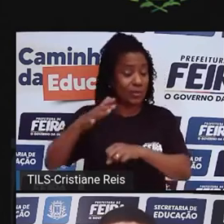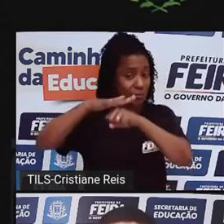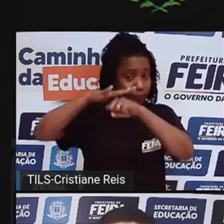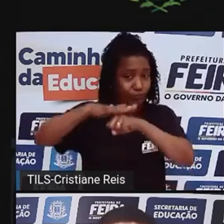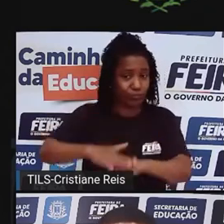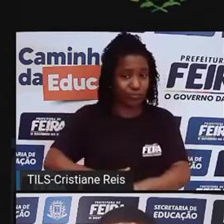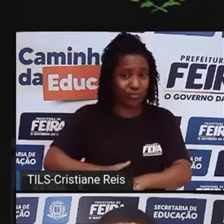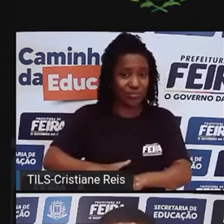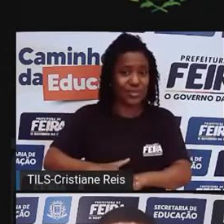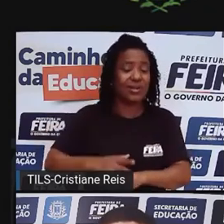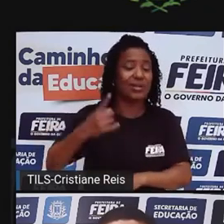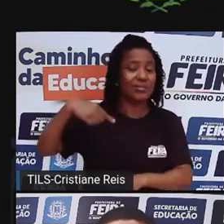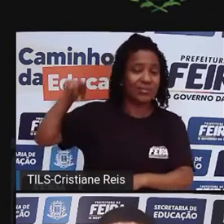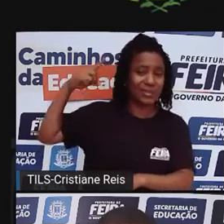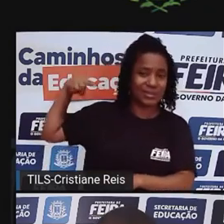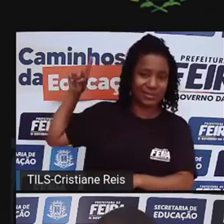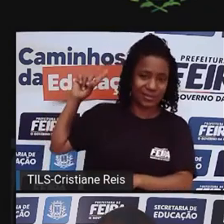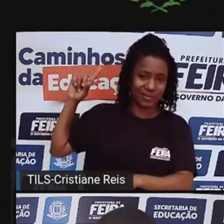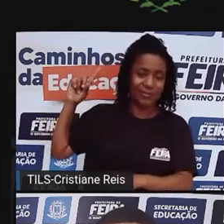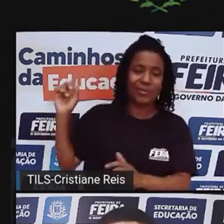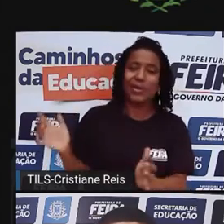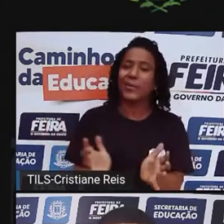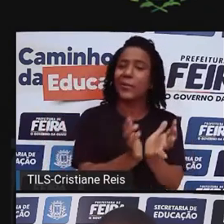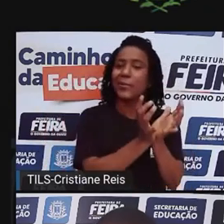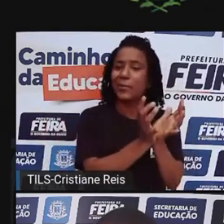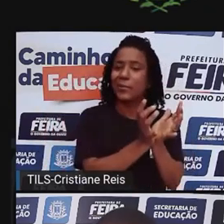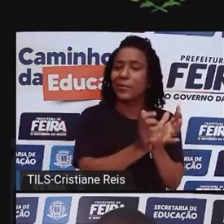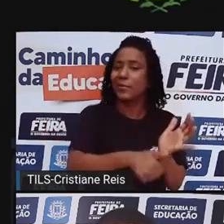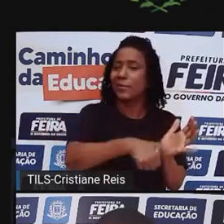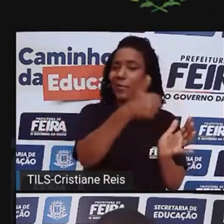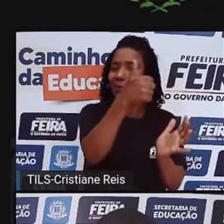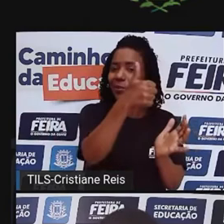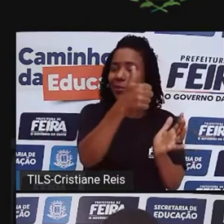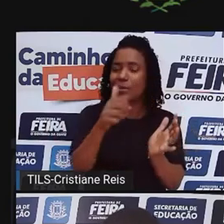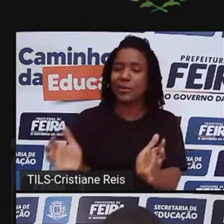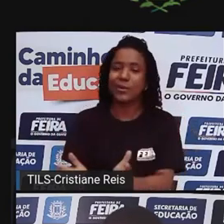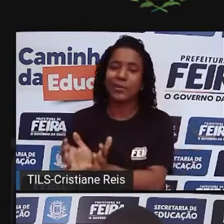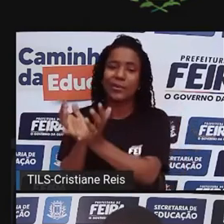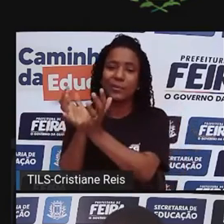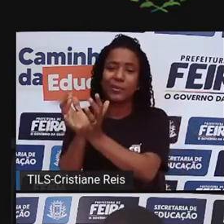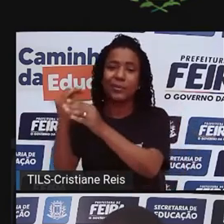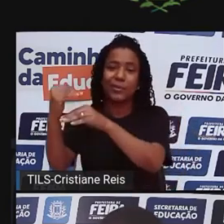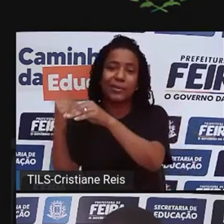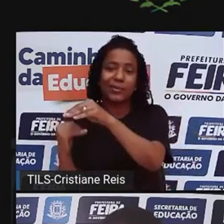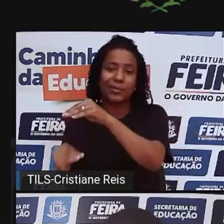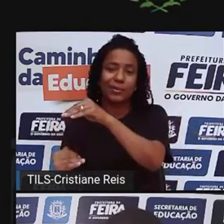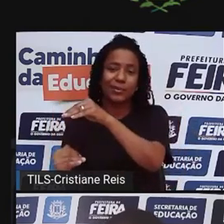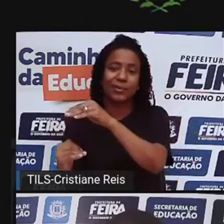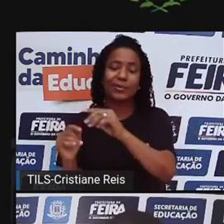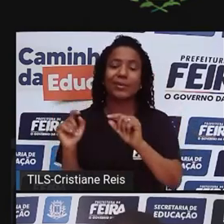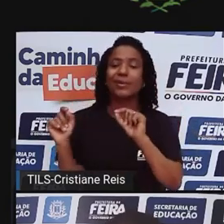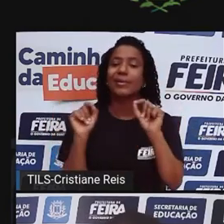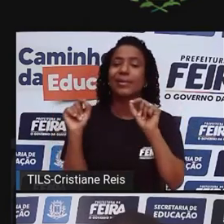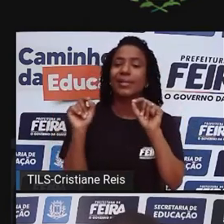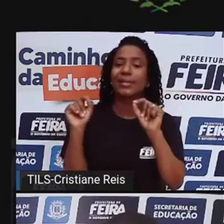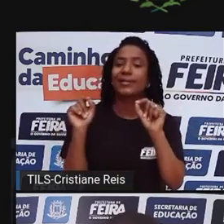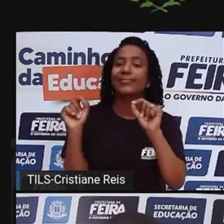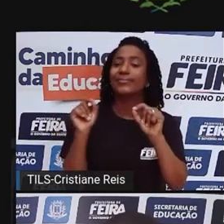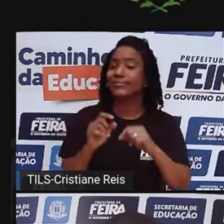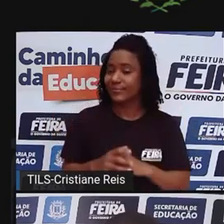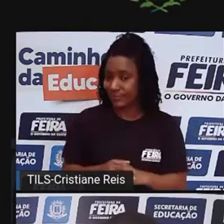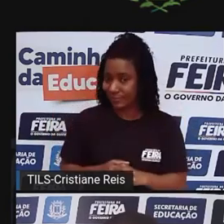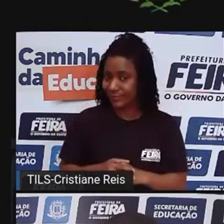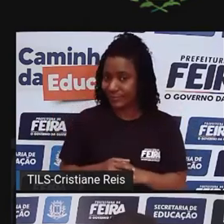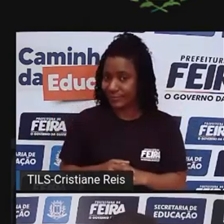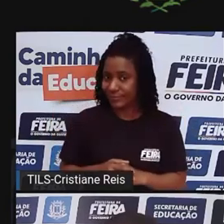benéficos para quem? Para qual grupo? Para quem está num poder hegemônico ou para quem está sustentando a base da pirâmide capitalista? A galera